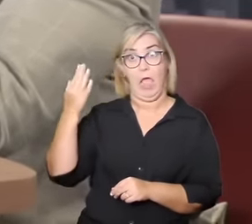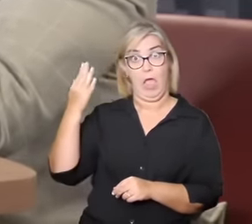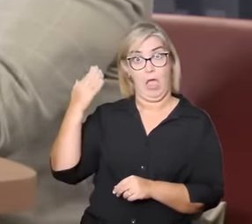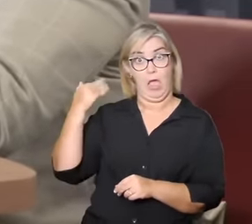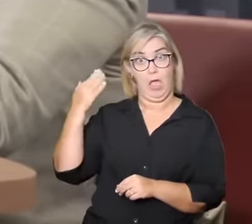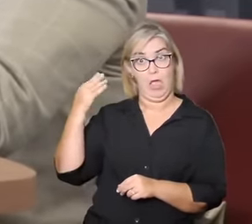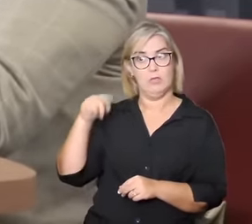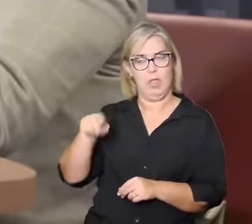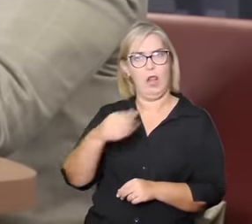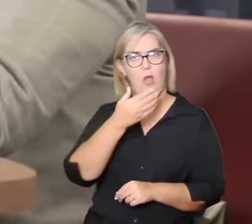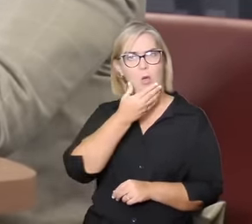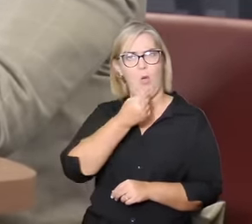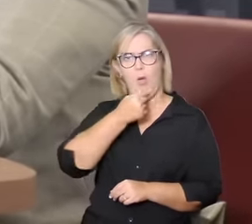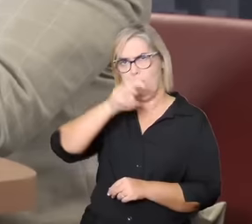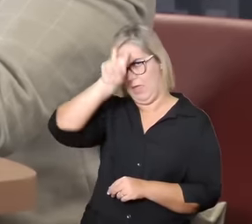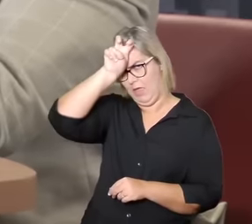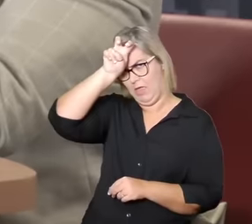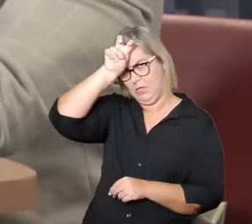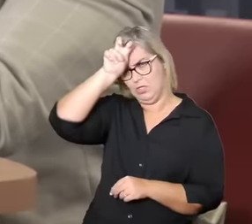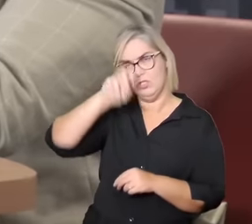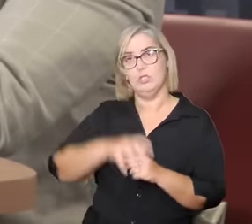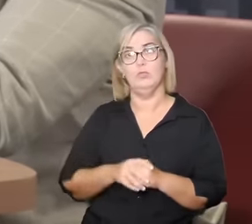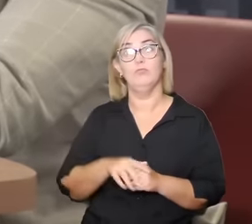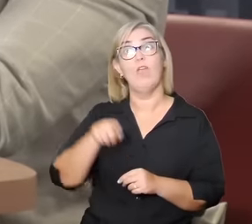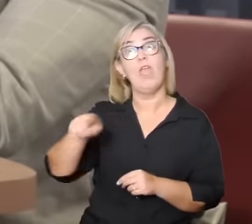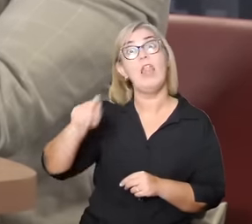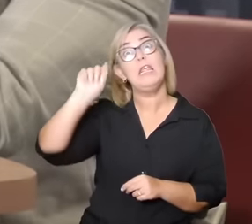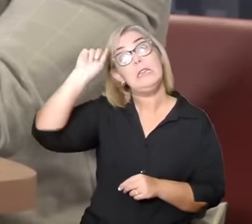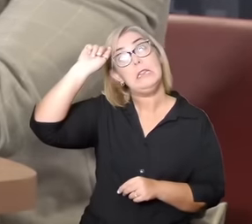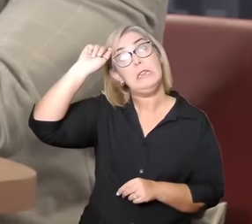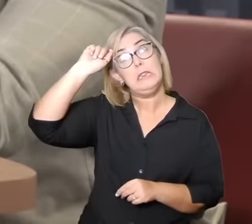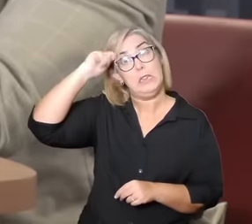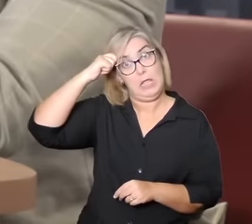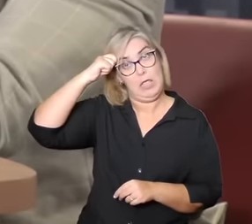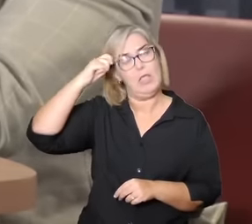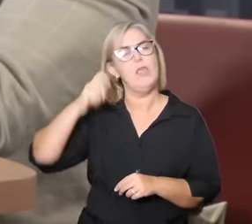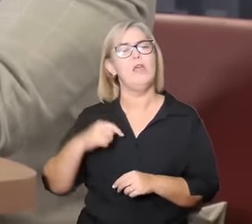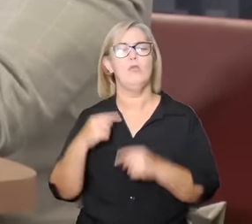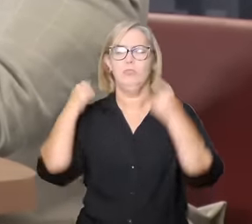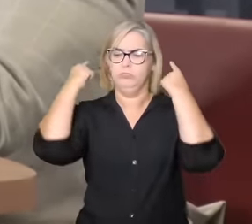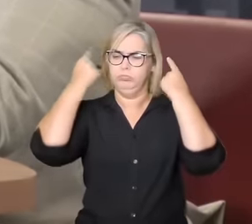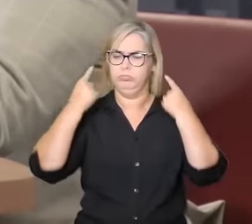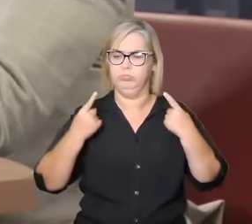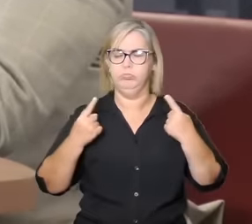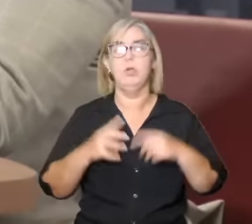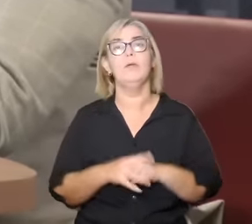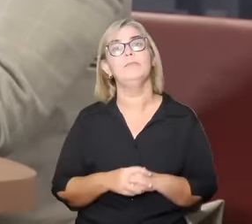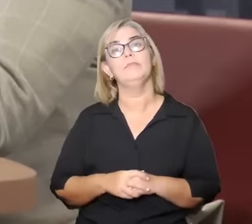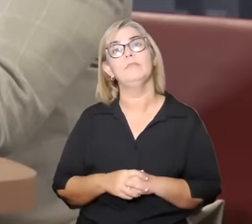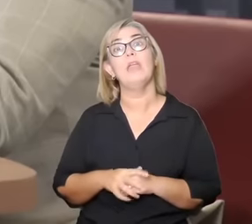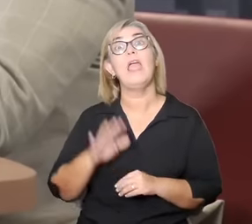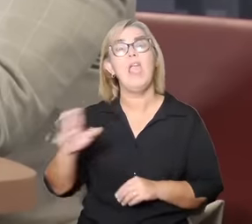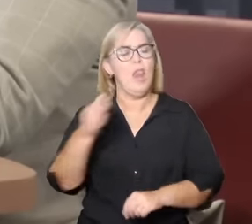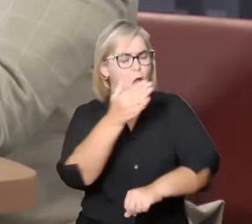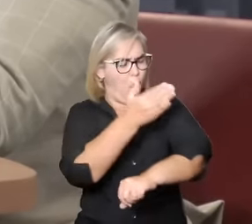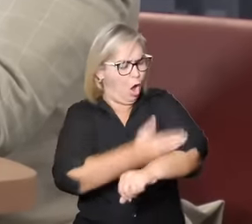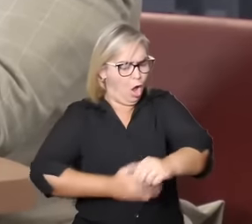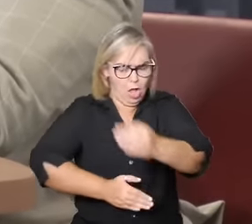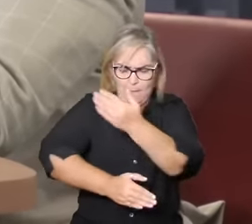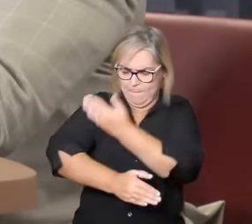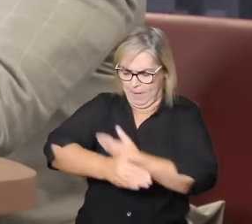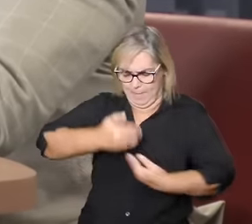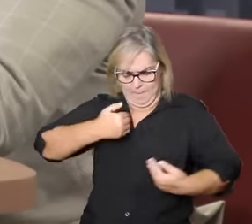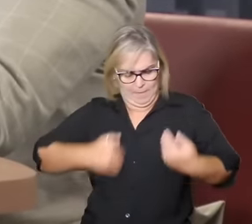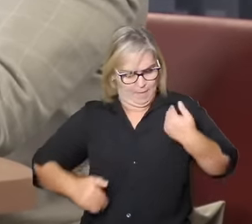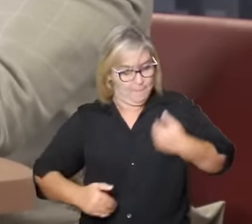homem do norte do Egito, norte da África, um homem negro, com cabelos crespos, lanosos, que ele é cortado, e depois que ele se